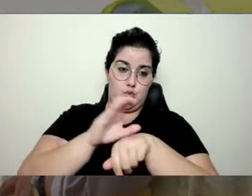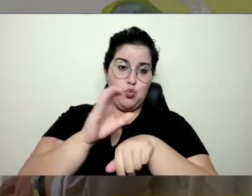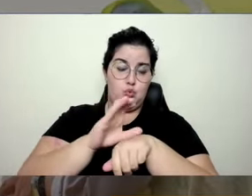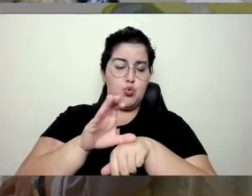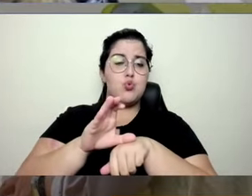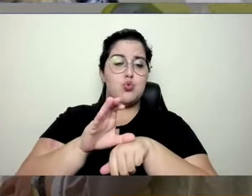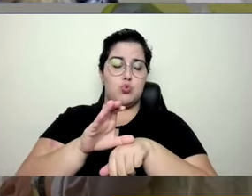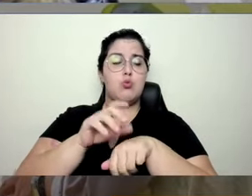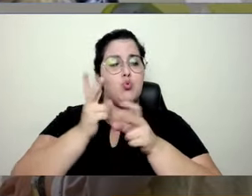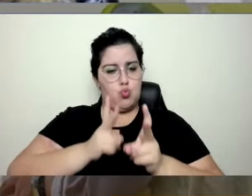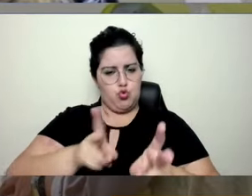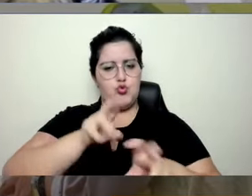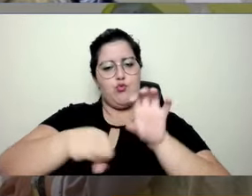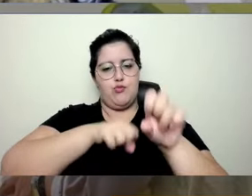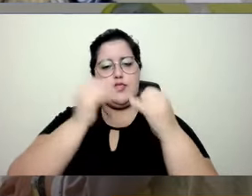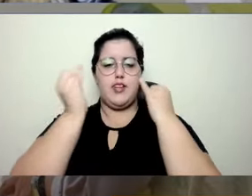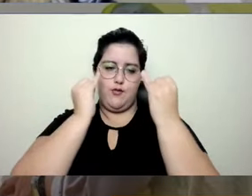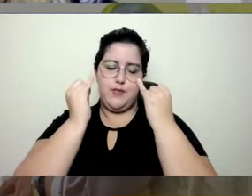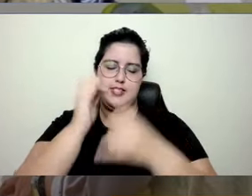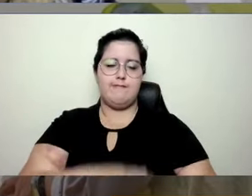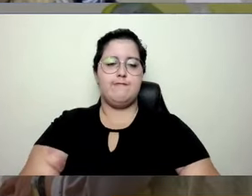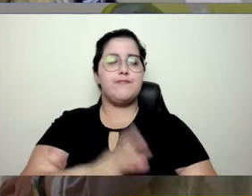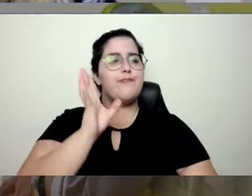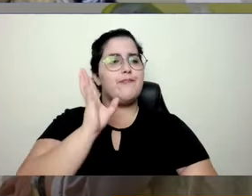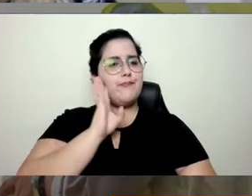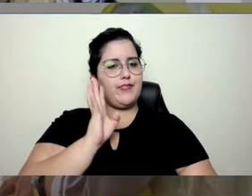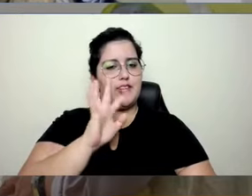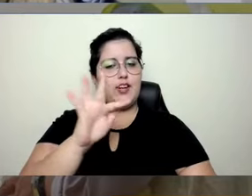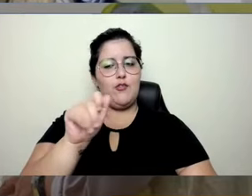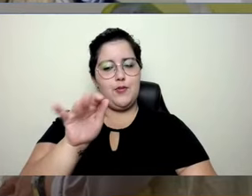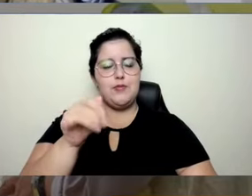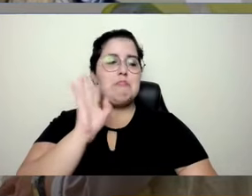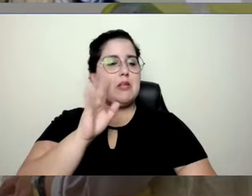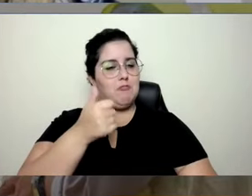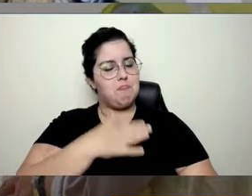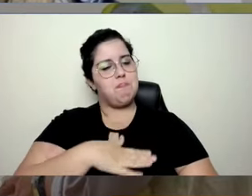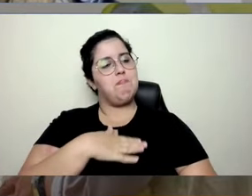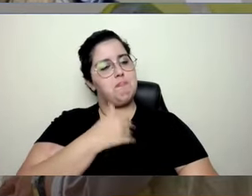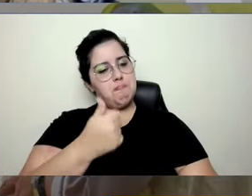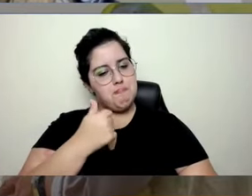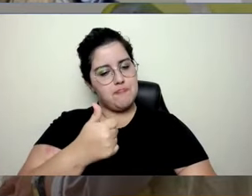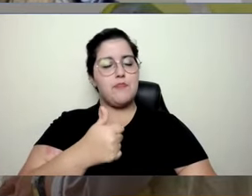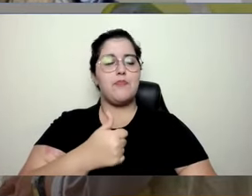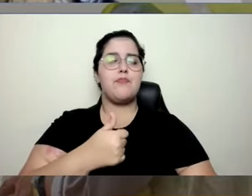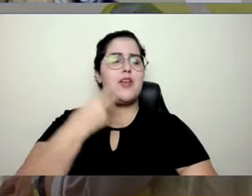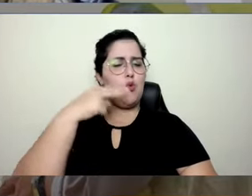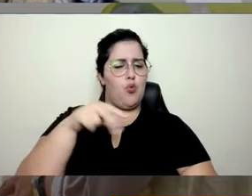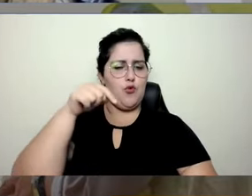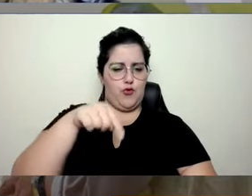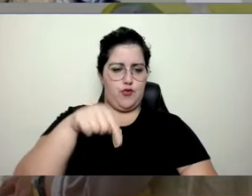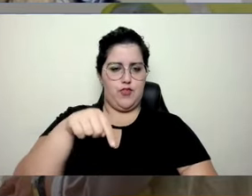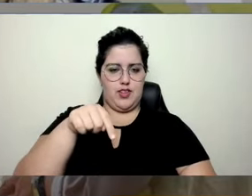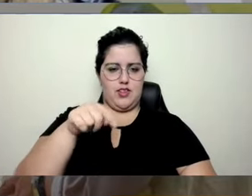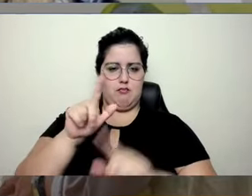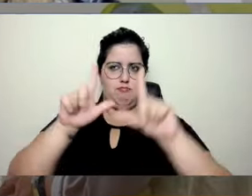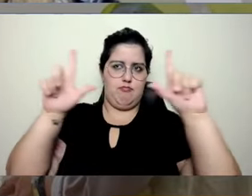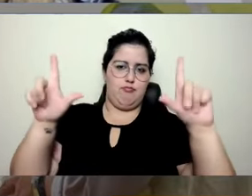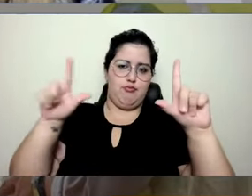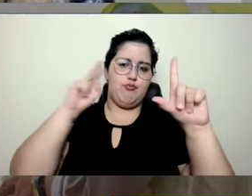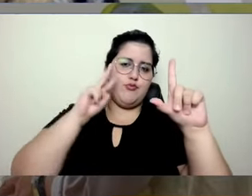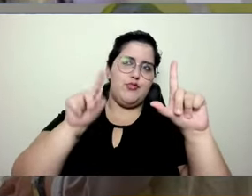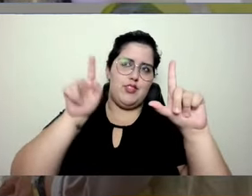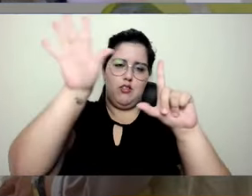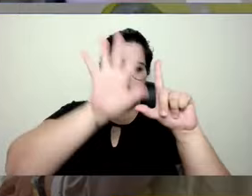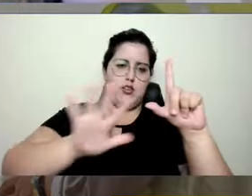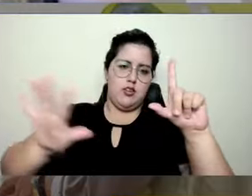Que legal, Fabi. E aproveitar, inclusive, esse seu discurso aí, eu estou vendo aqui num telão enorme, um monte de